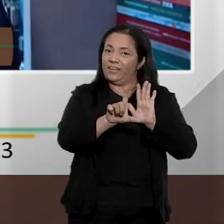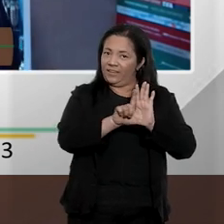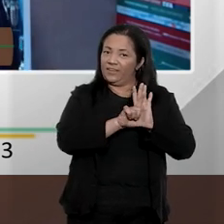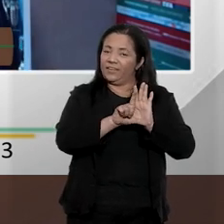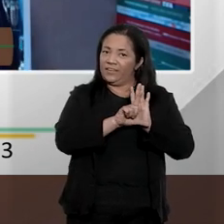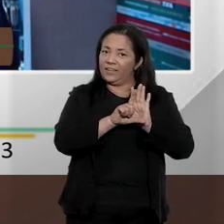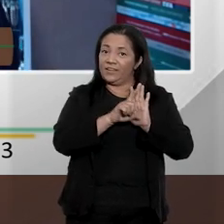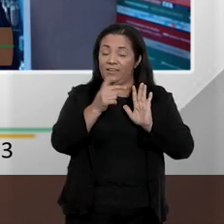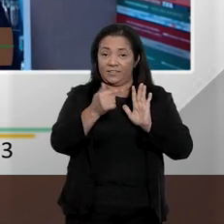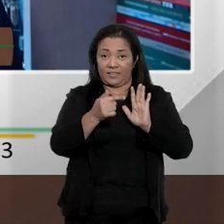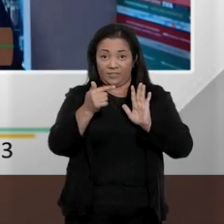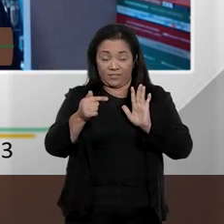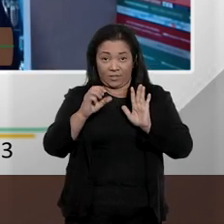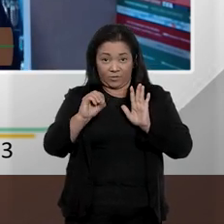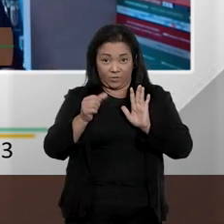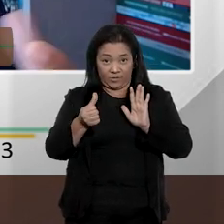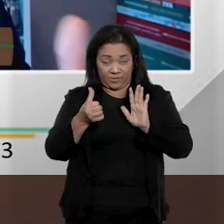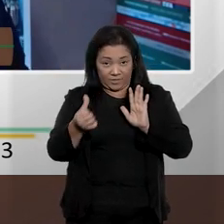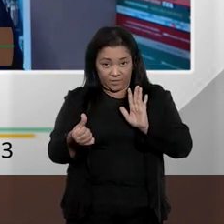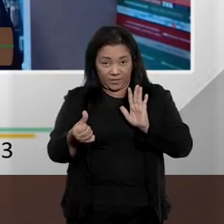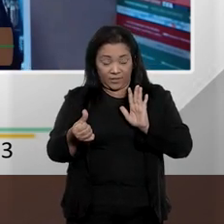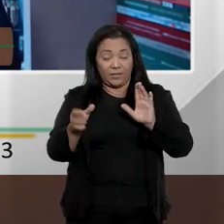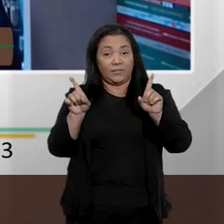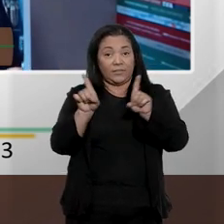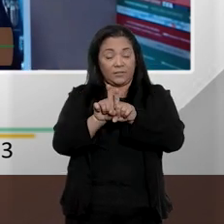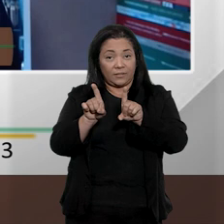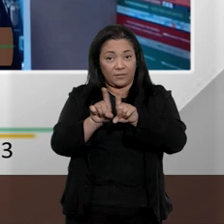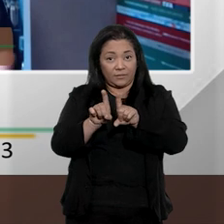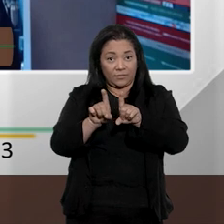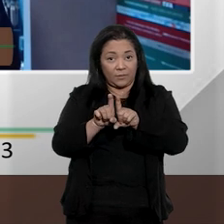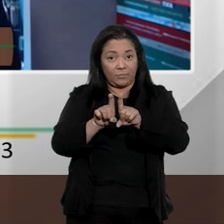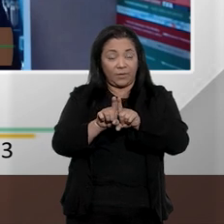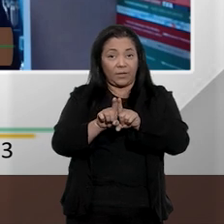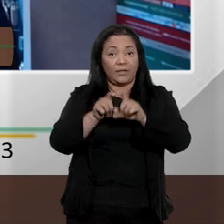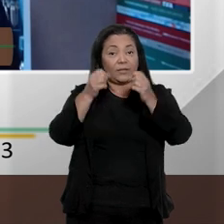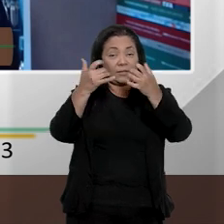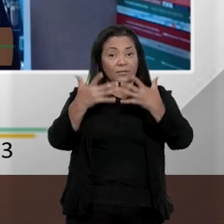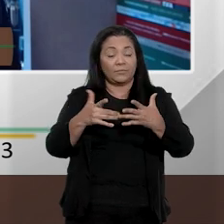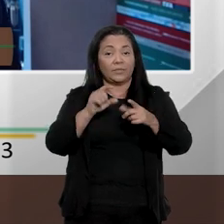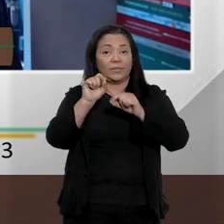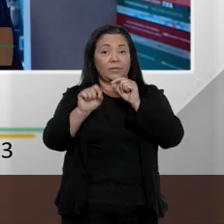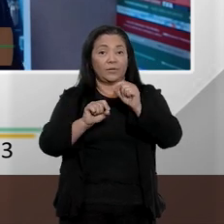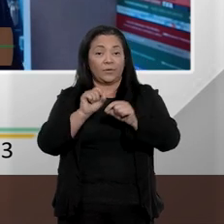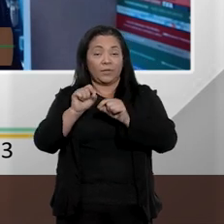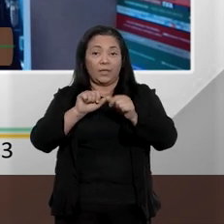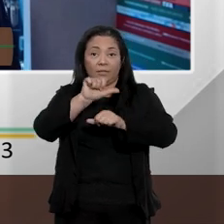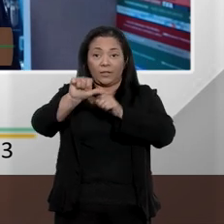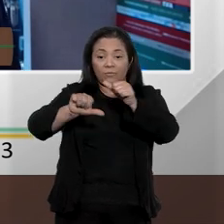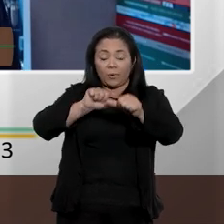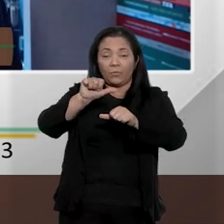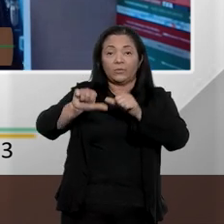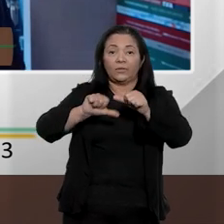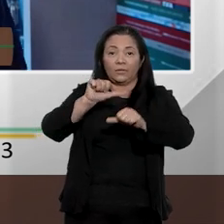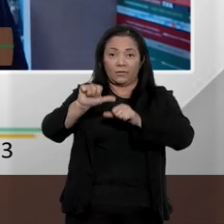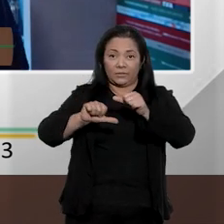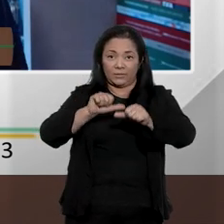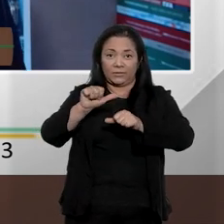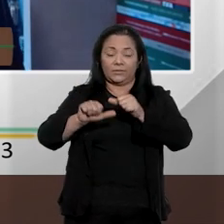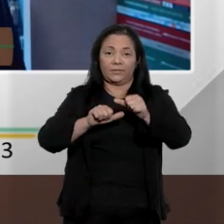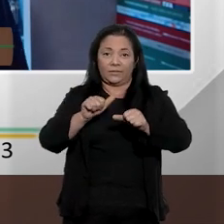7716 e, especialmente, tem uma roupagem agora com a alteração legislativa.